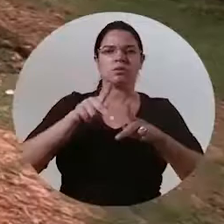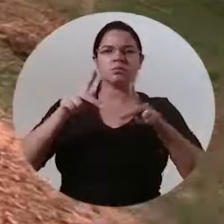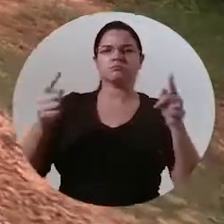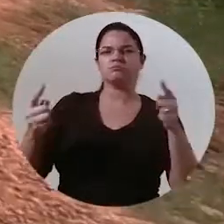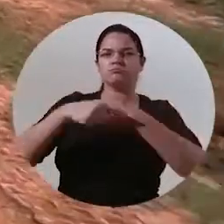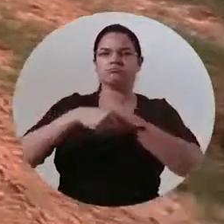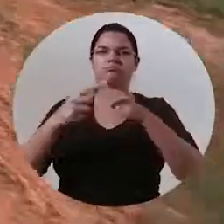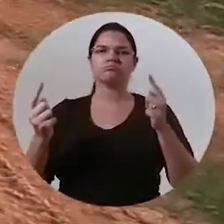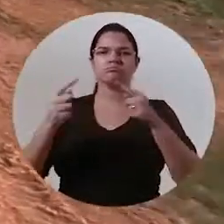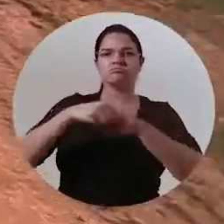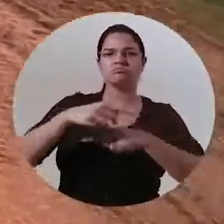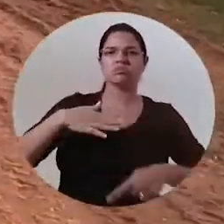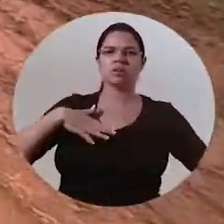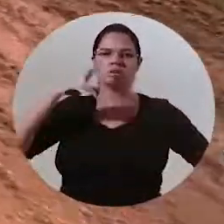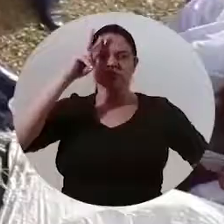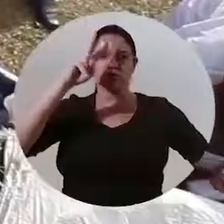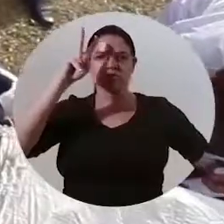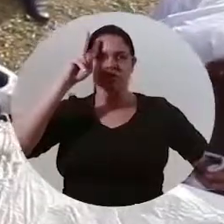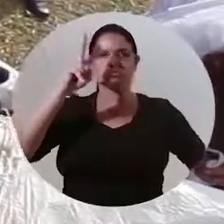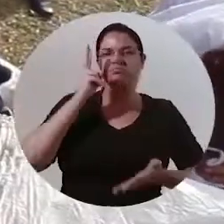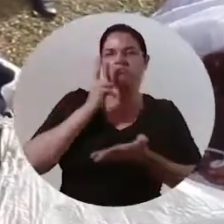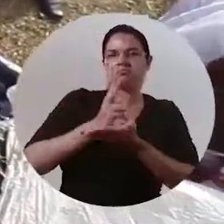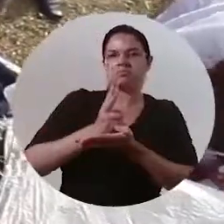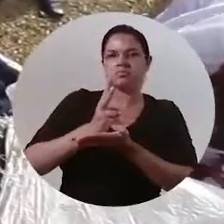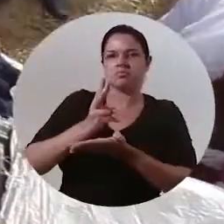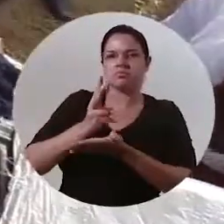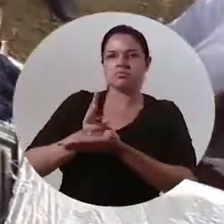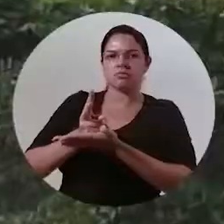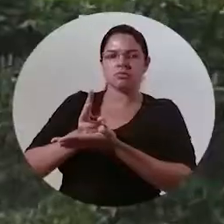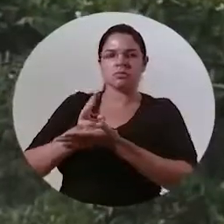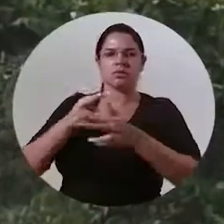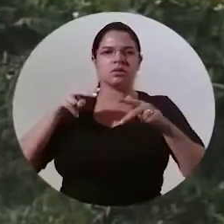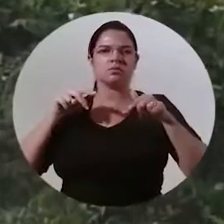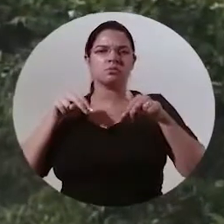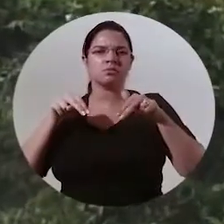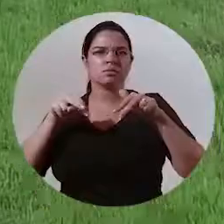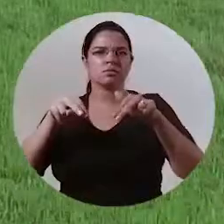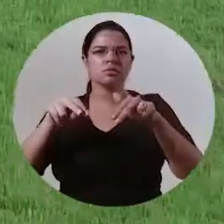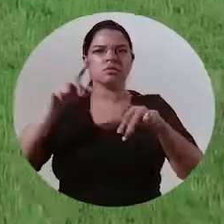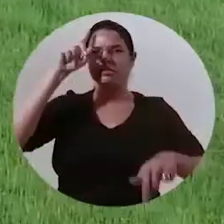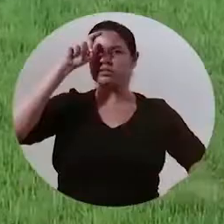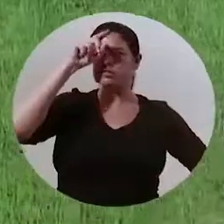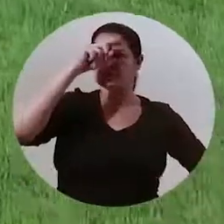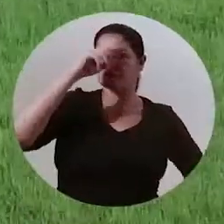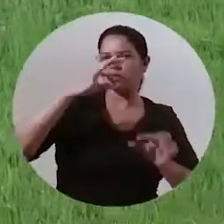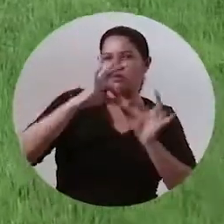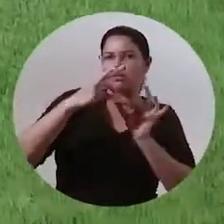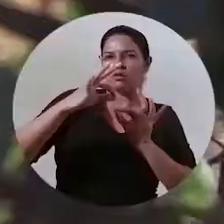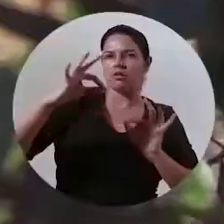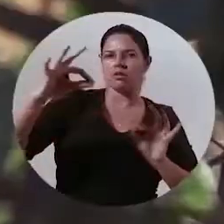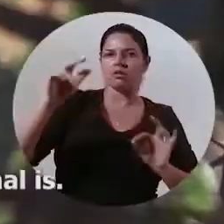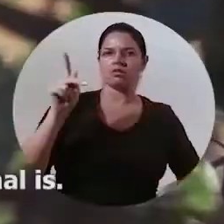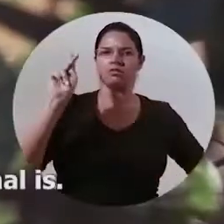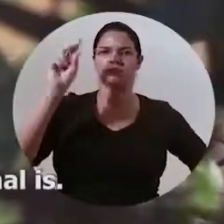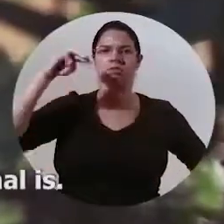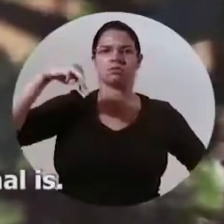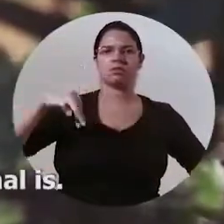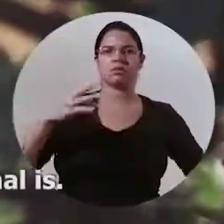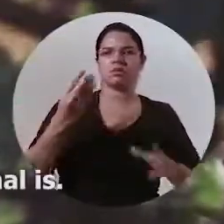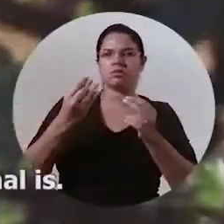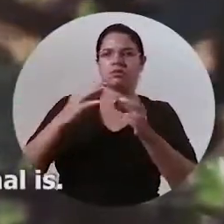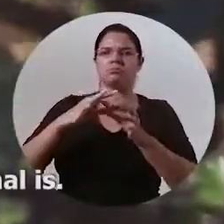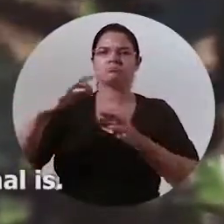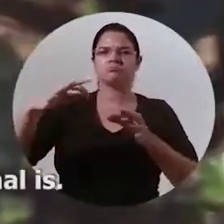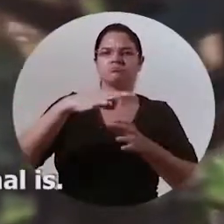pouco aqueles que cruzaram meu caminho foram os mesmos Uma caminhada longa e extensa Muitos